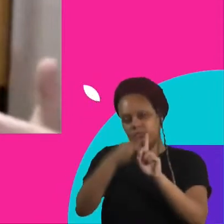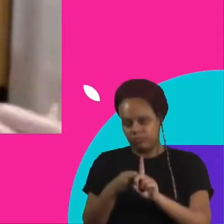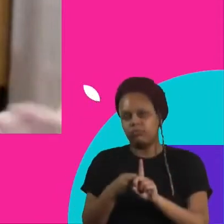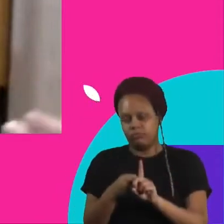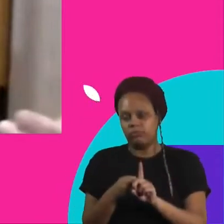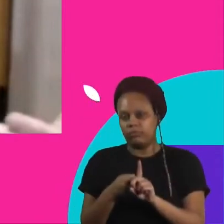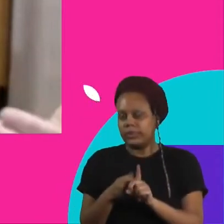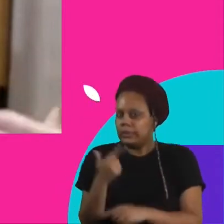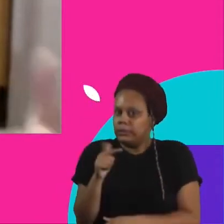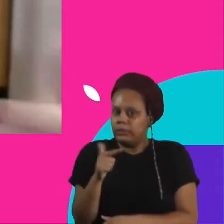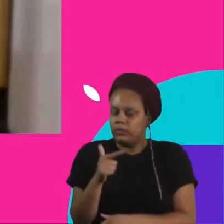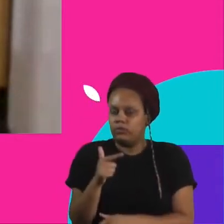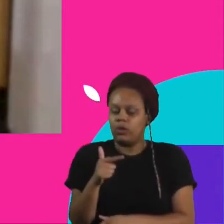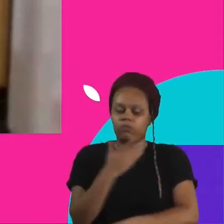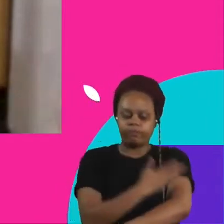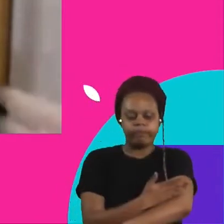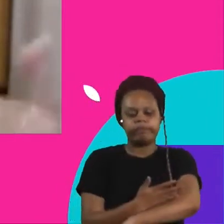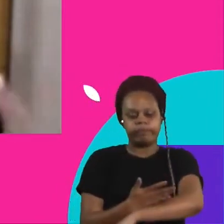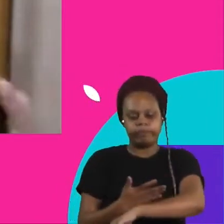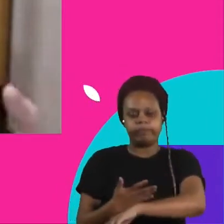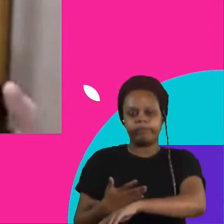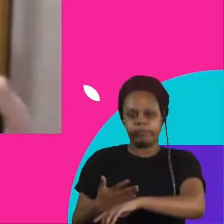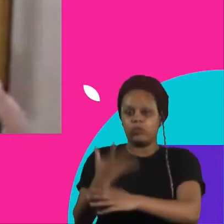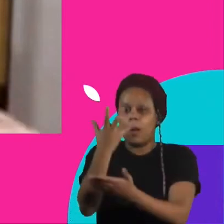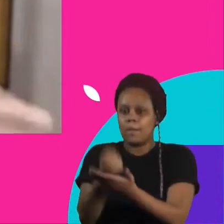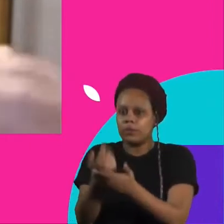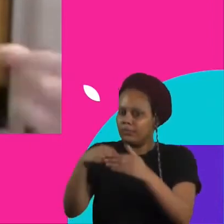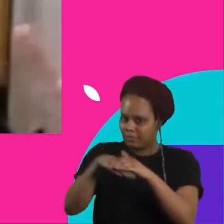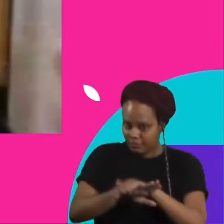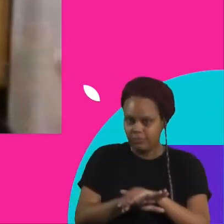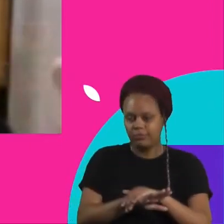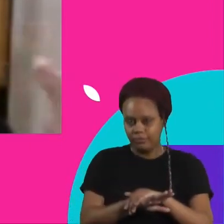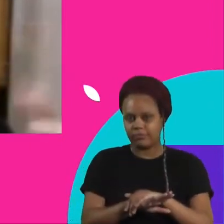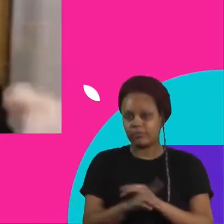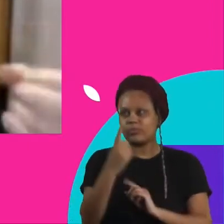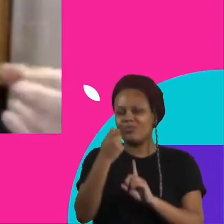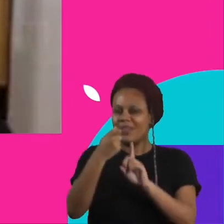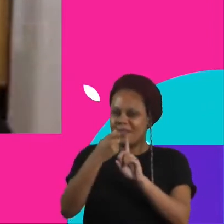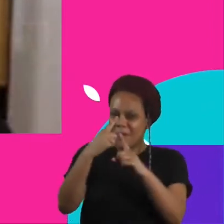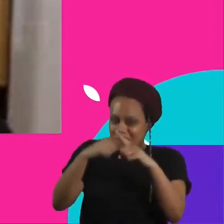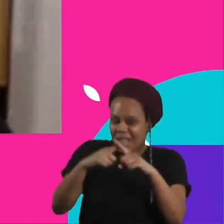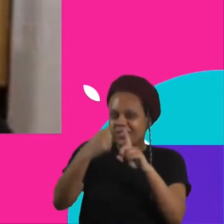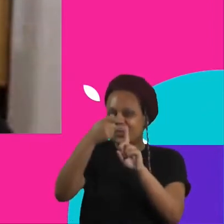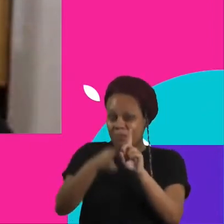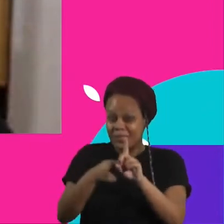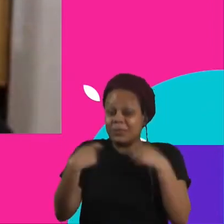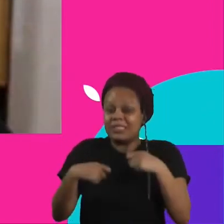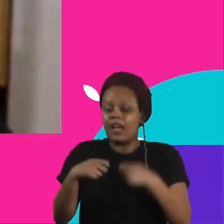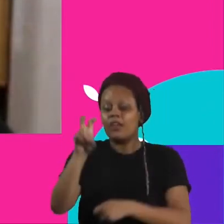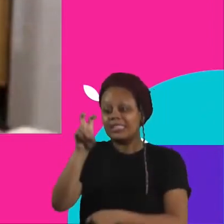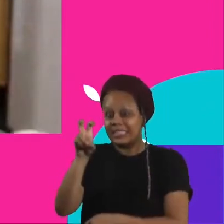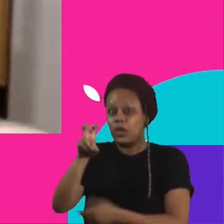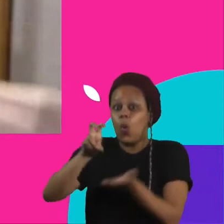ETL, né? De backup, de guardar os dados. Uma vez por mês ele tinha que acordar às cinco da manhã, porque